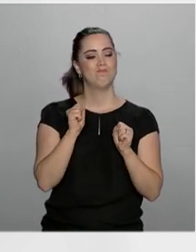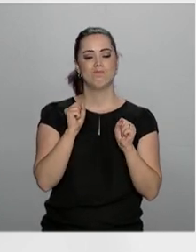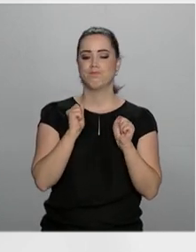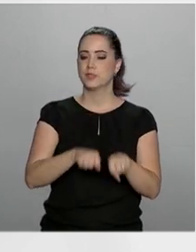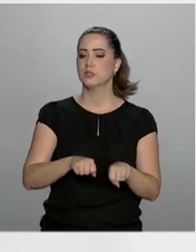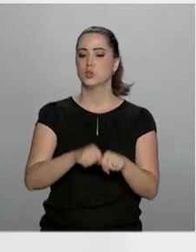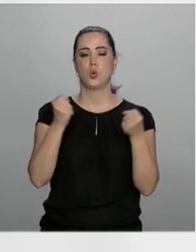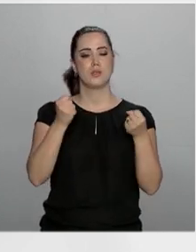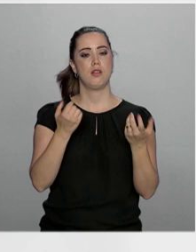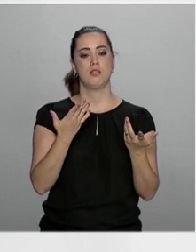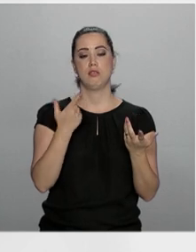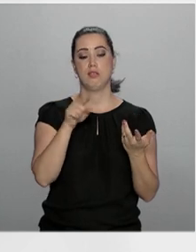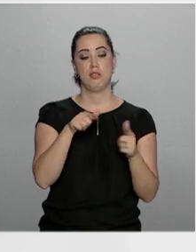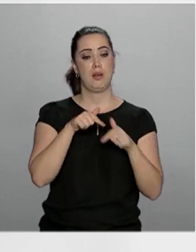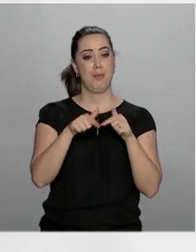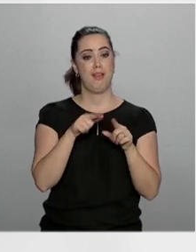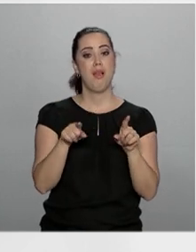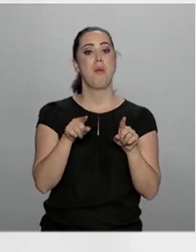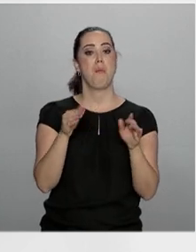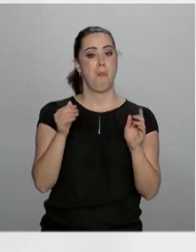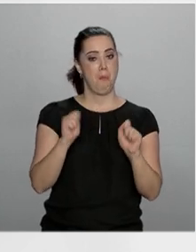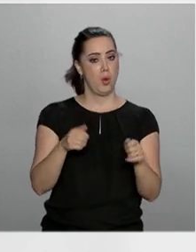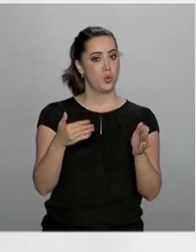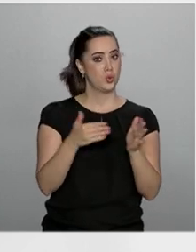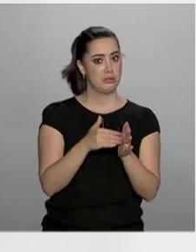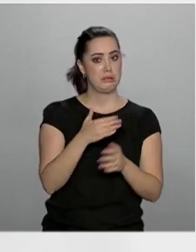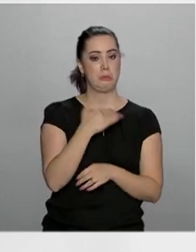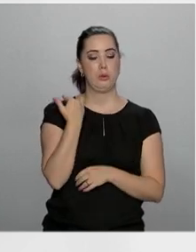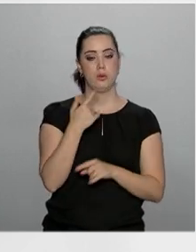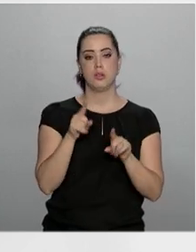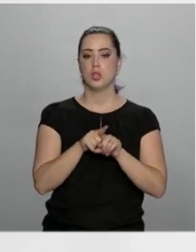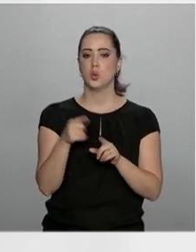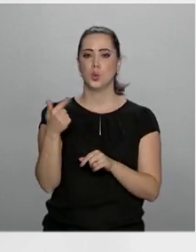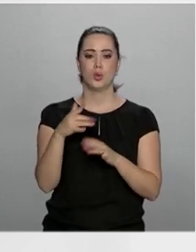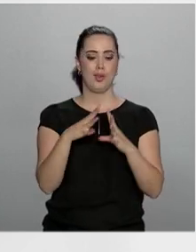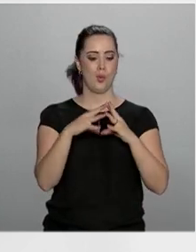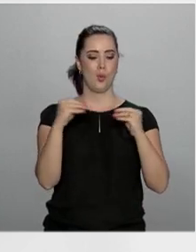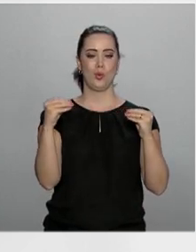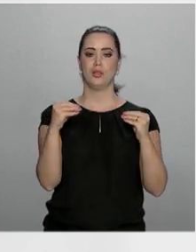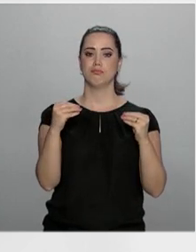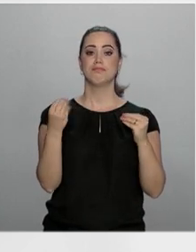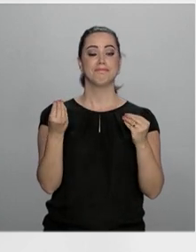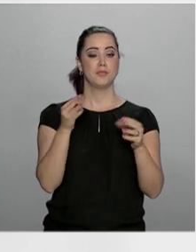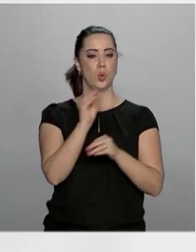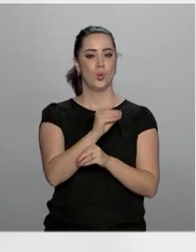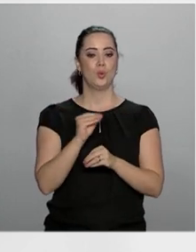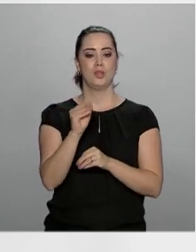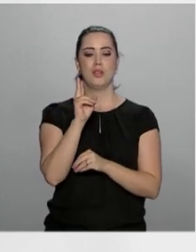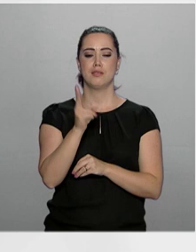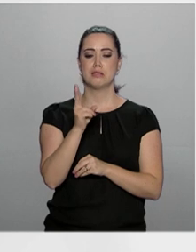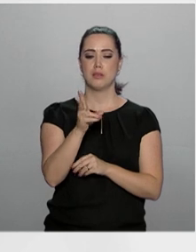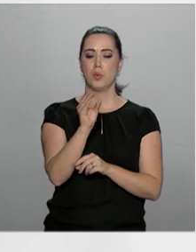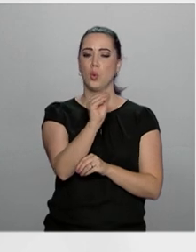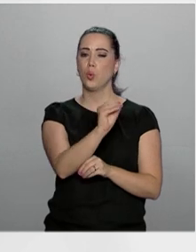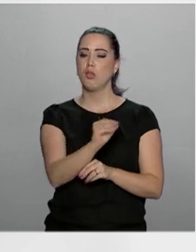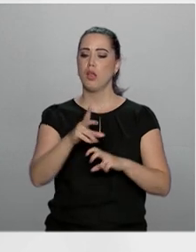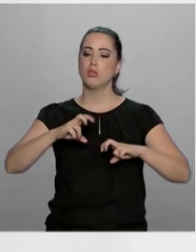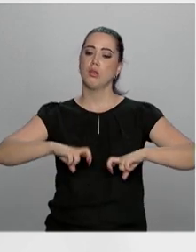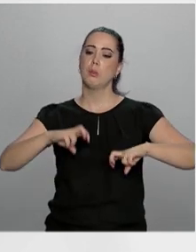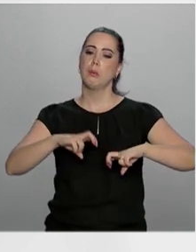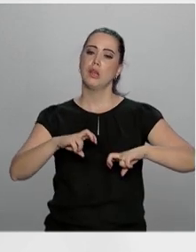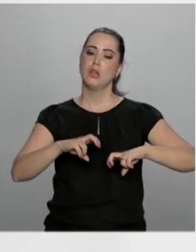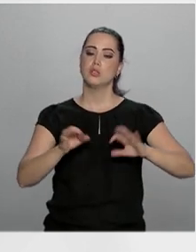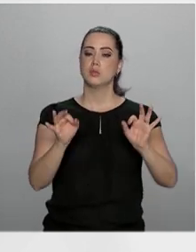levar à morte. Além disso, muitas não possuem cura, de modo que o tratamento consiste em acompanhamento clínico para